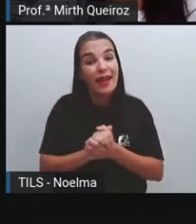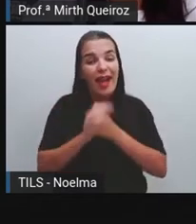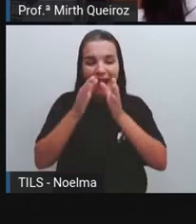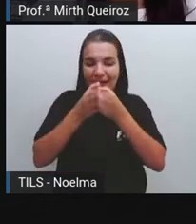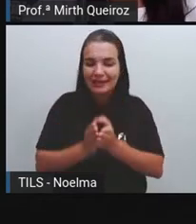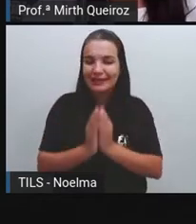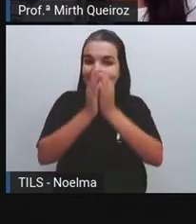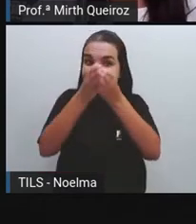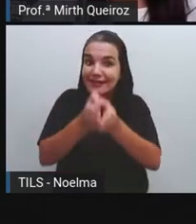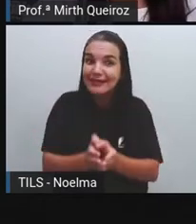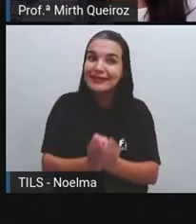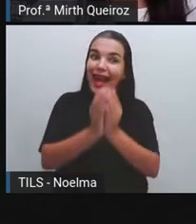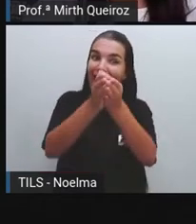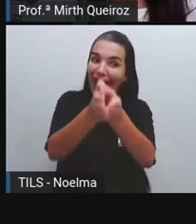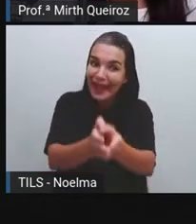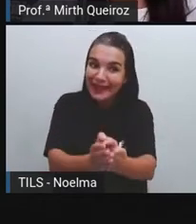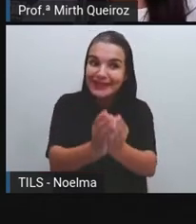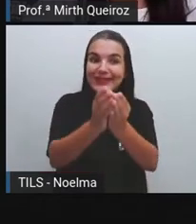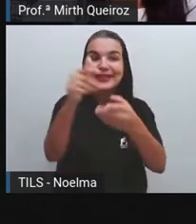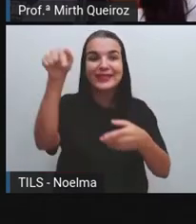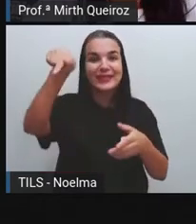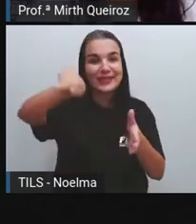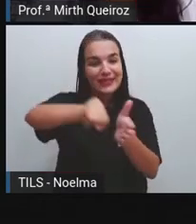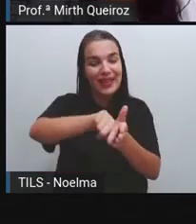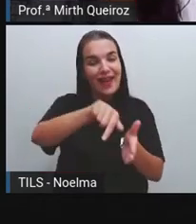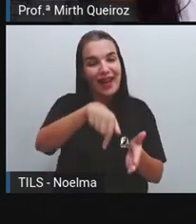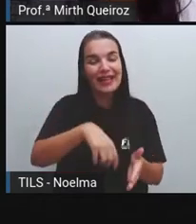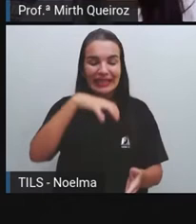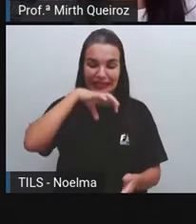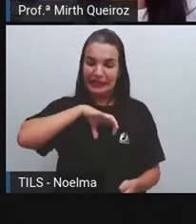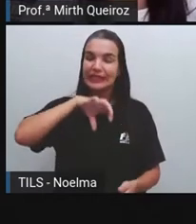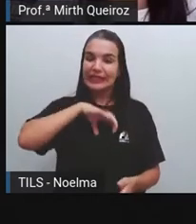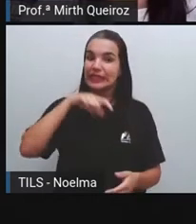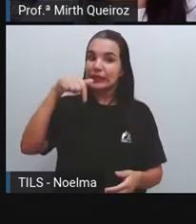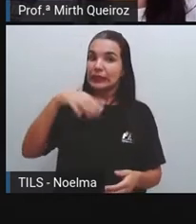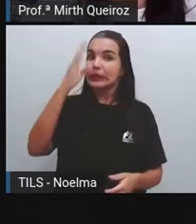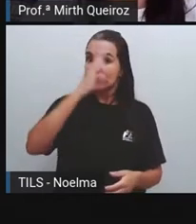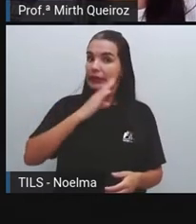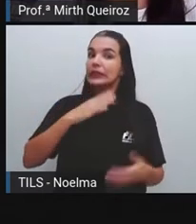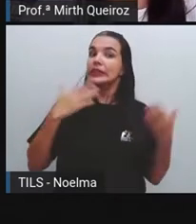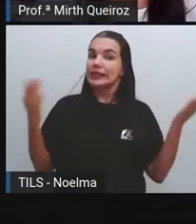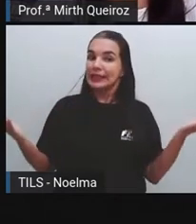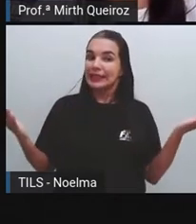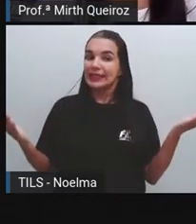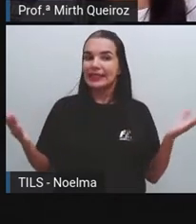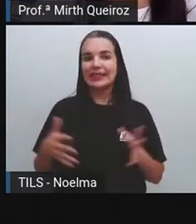As caravelas, né? Que eram meios de transporte aquático.